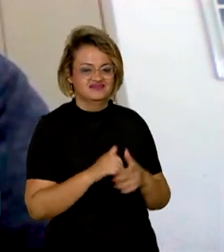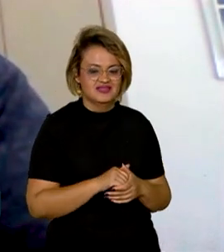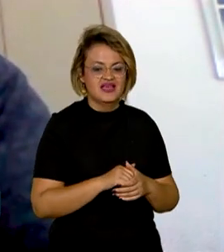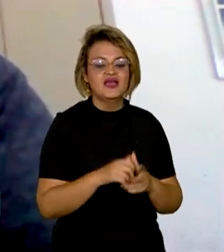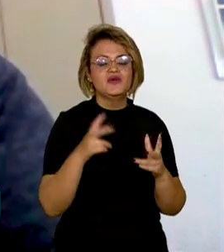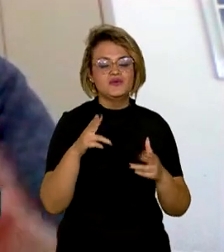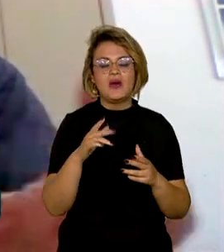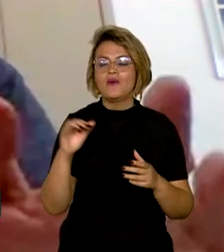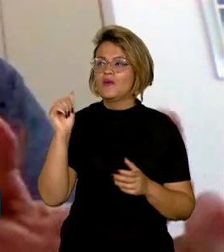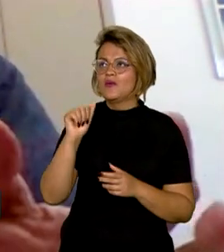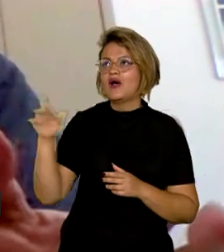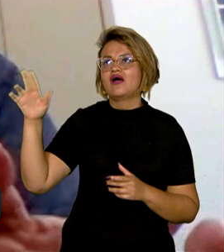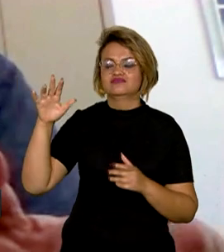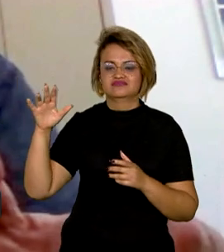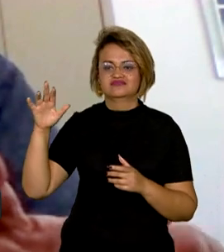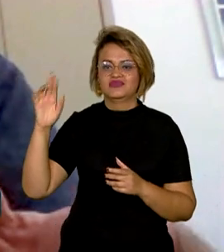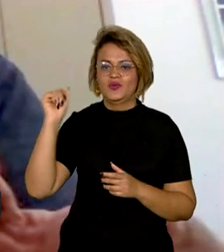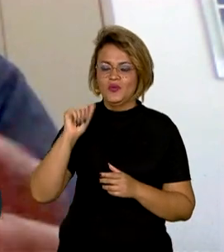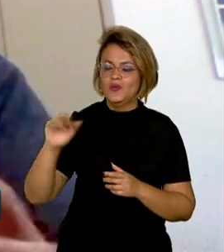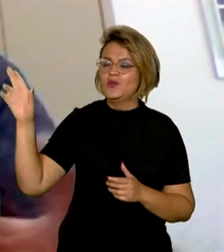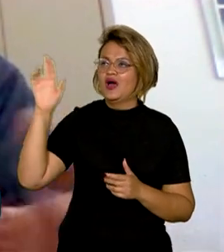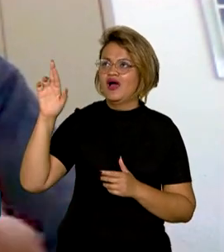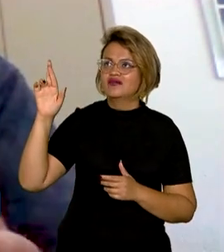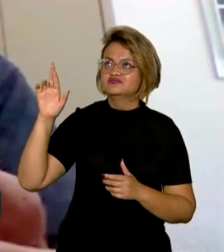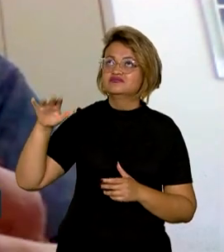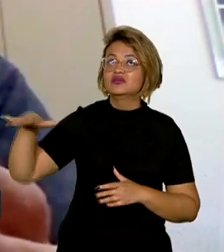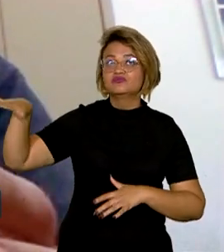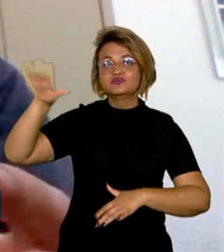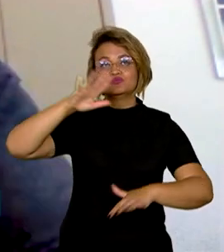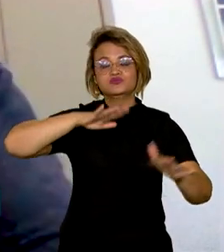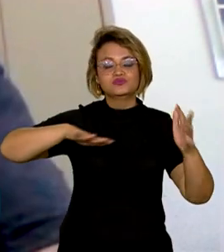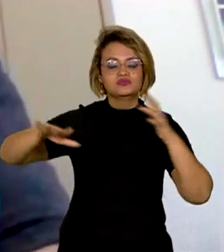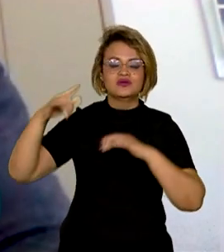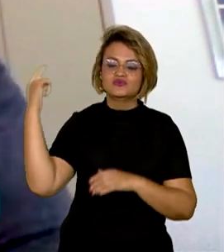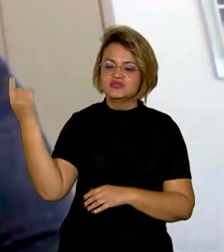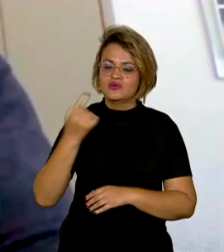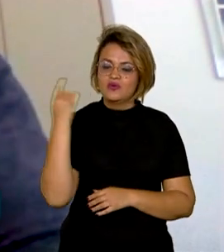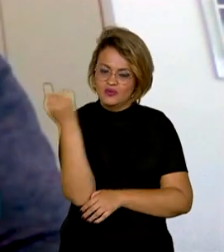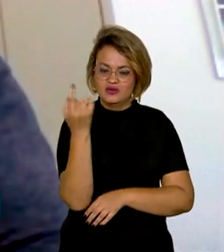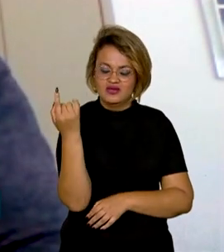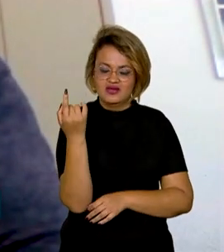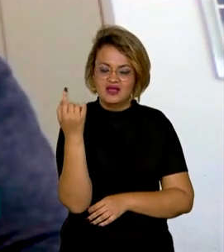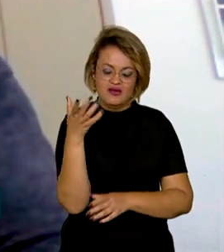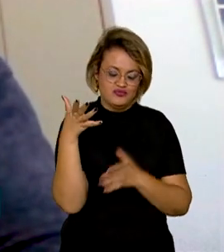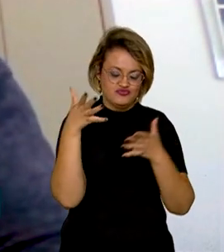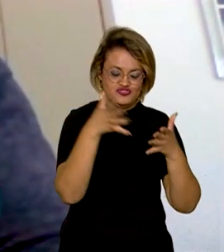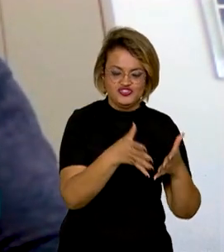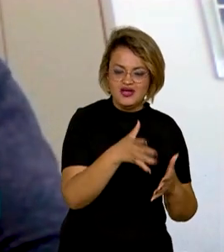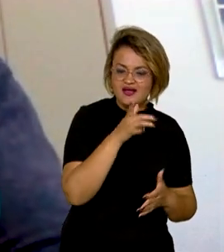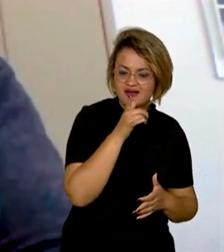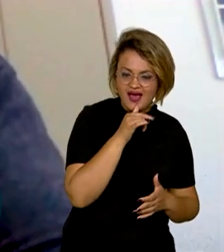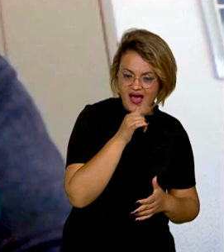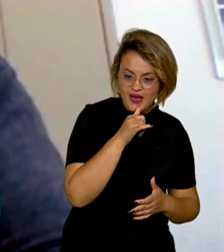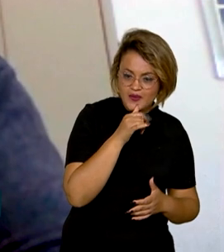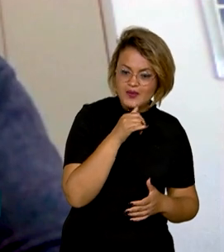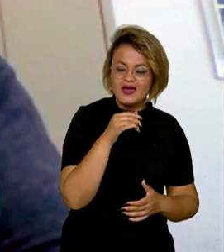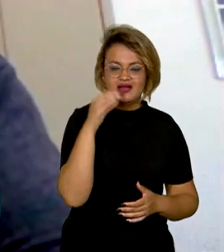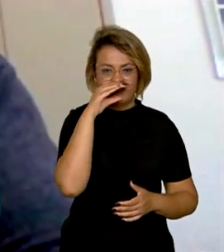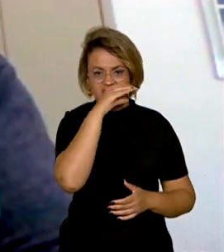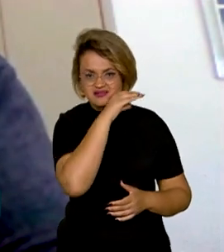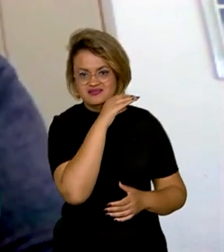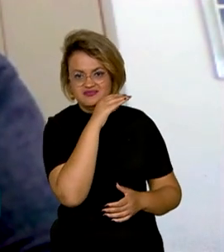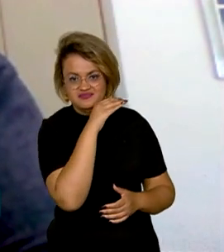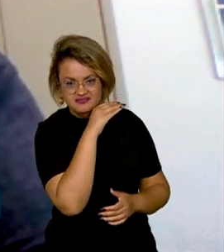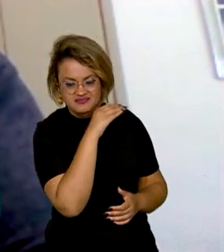a atmosfera. Então, o ar que circula o ciclone, ao passar para o oceano, ele é aquecido.